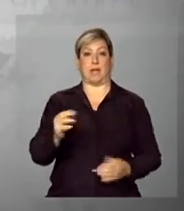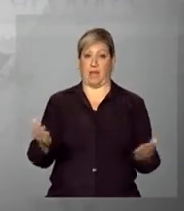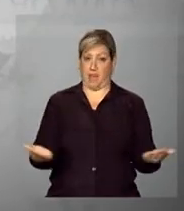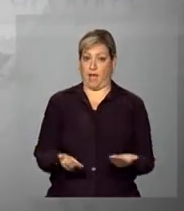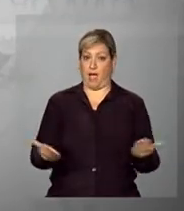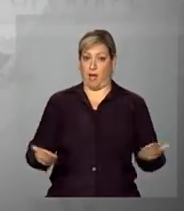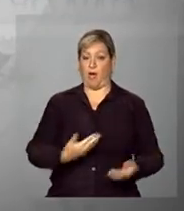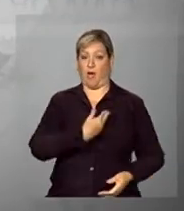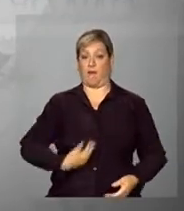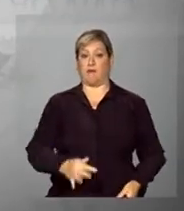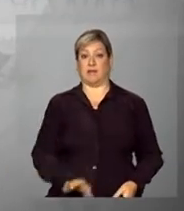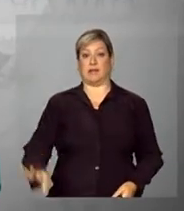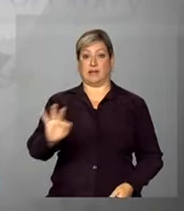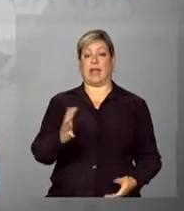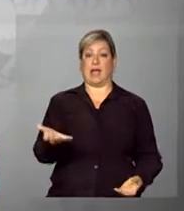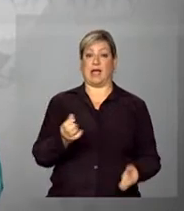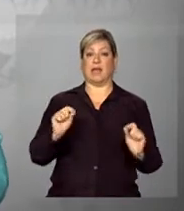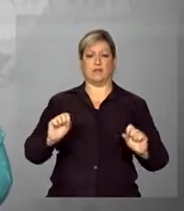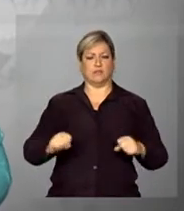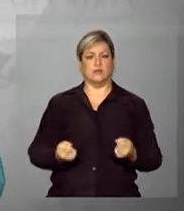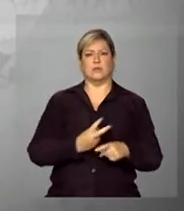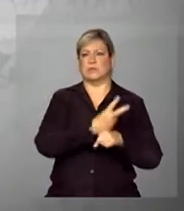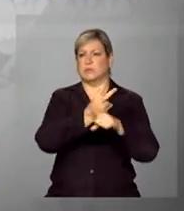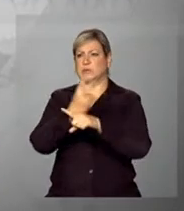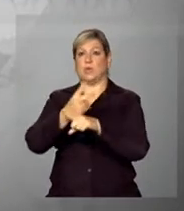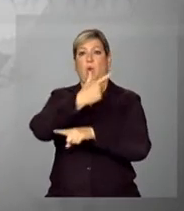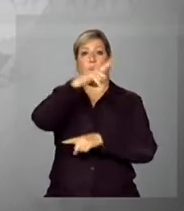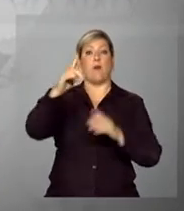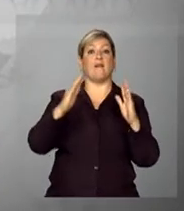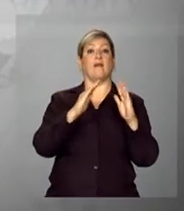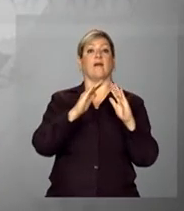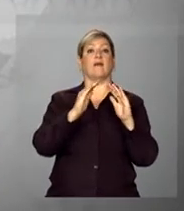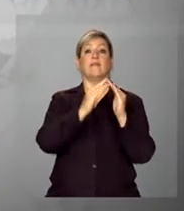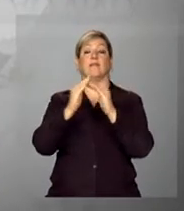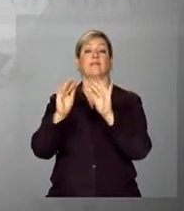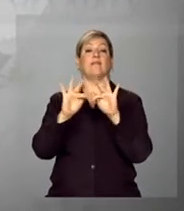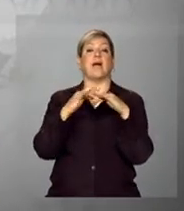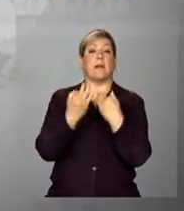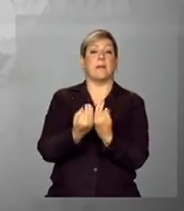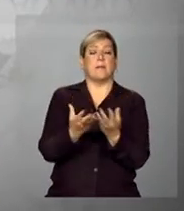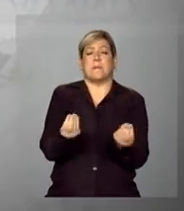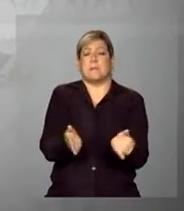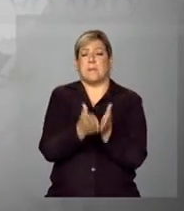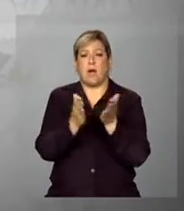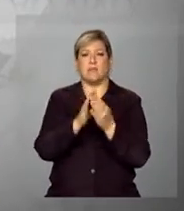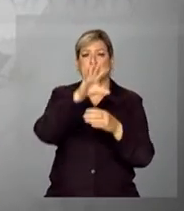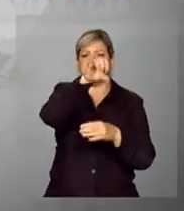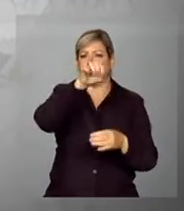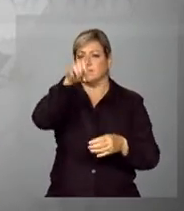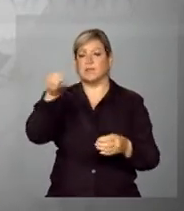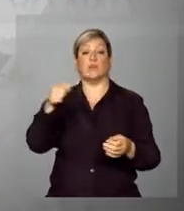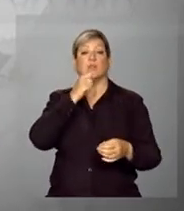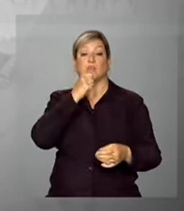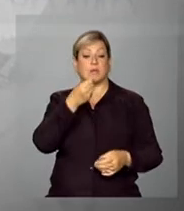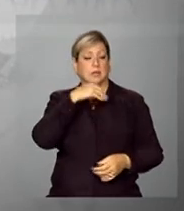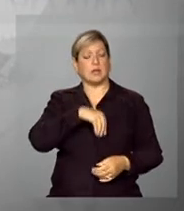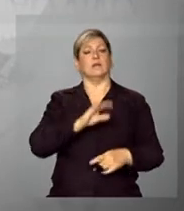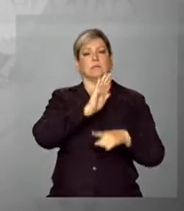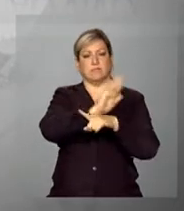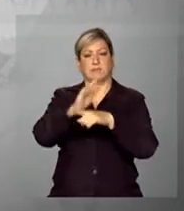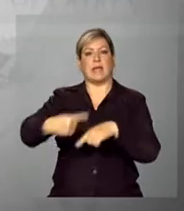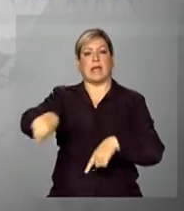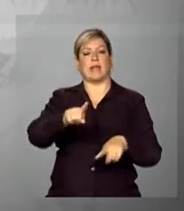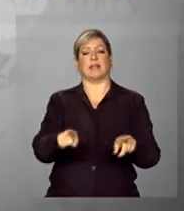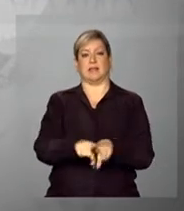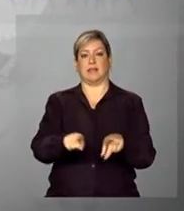agora o governo federal quer reforçar a busca por outras famílias extremamente pobres que ainda não estão no cadastro único